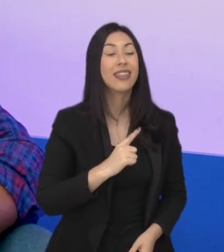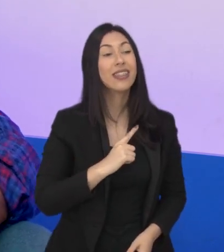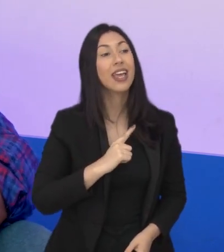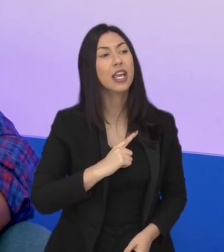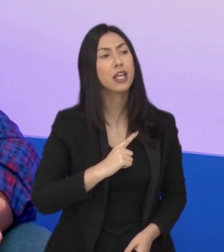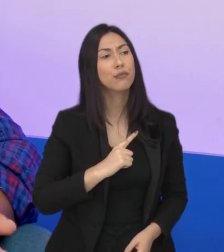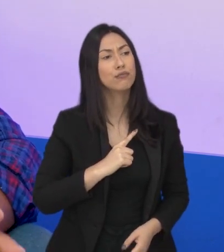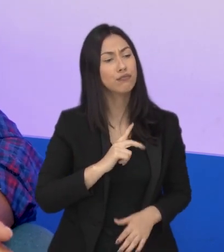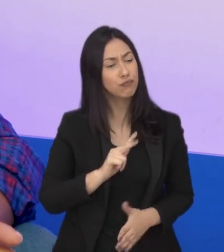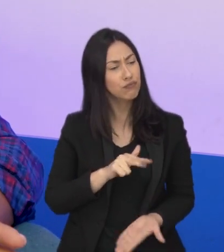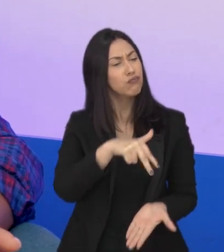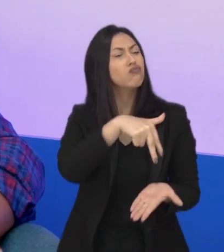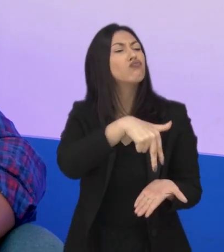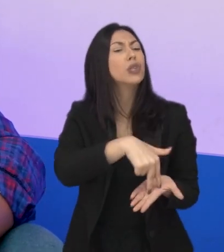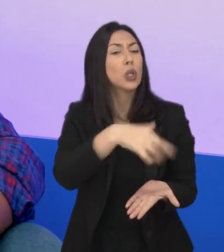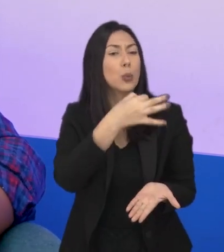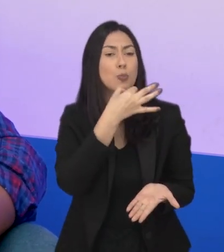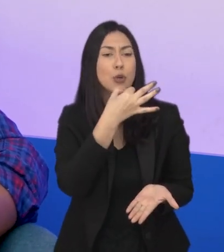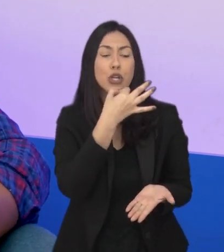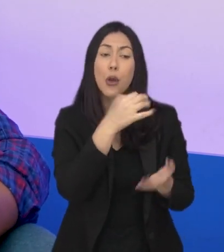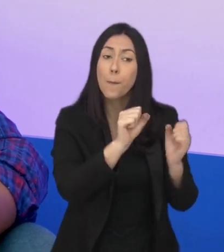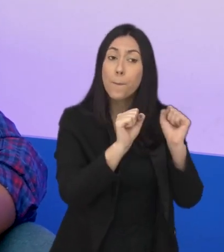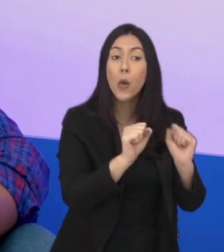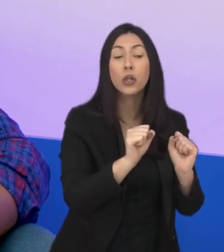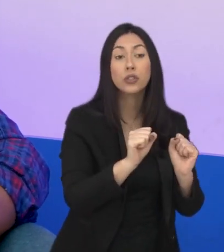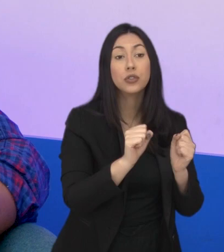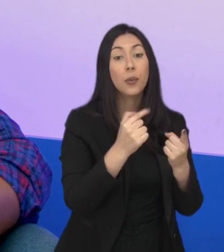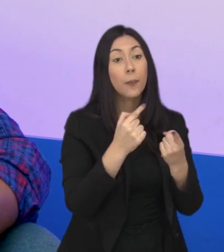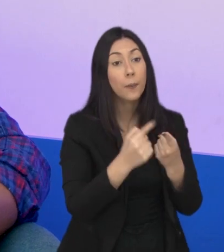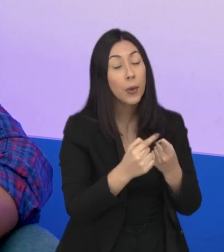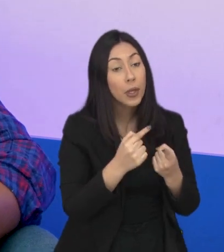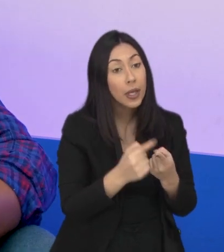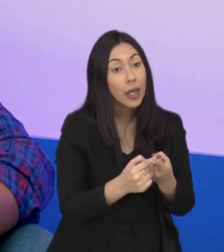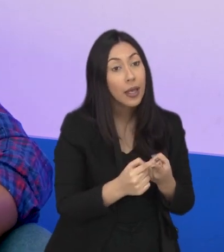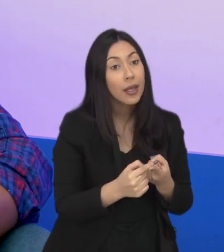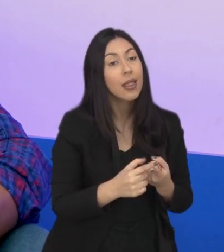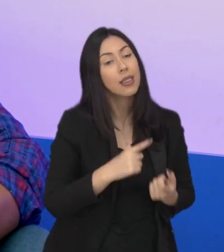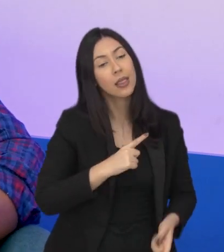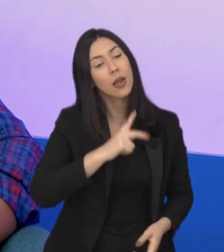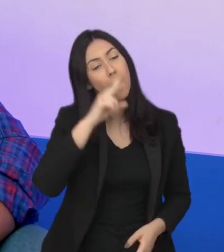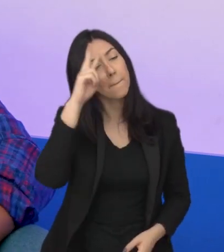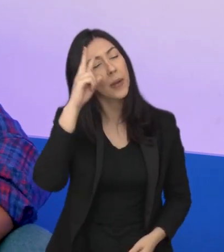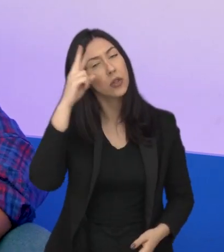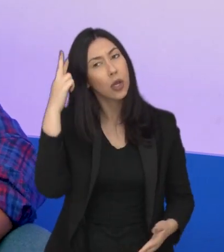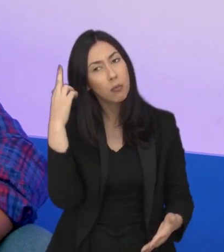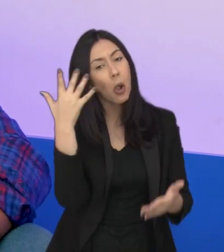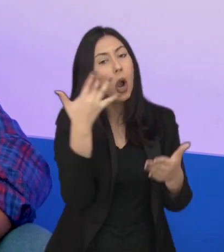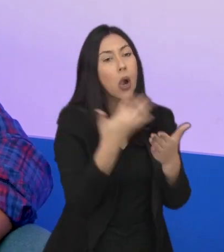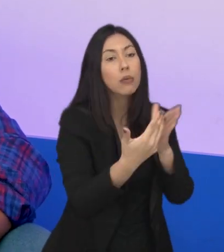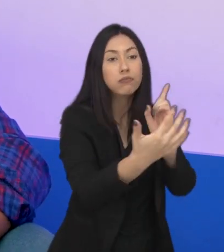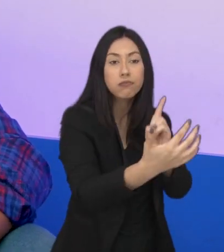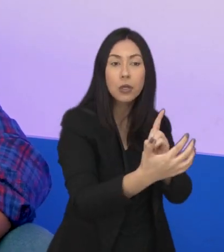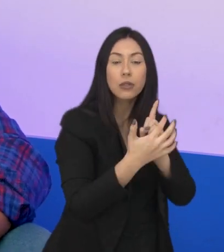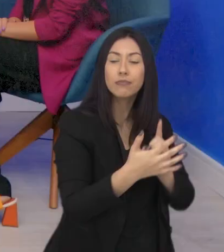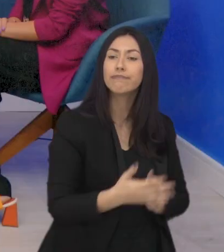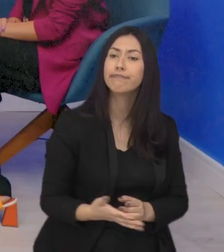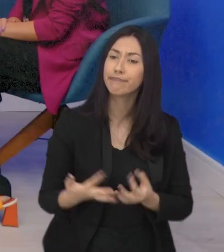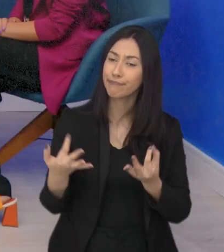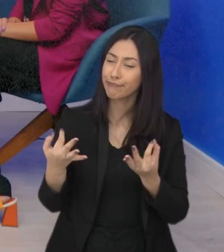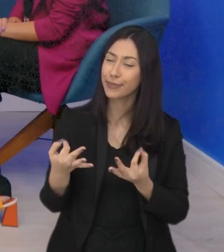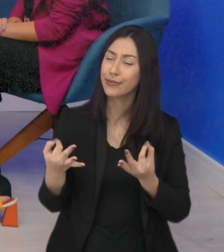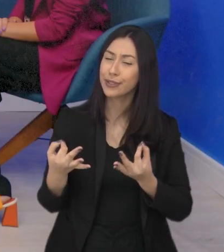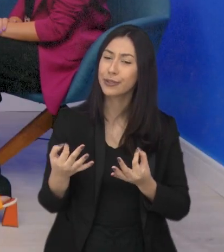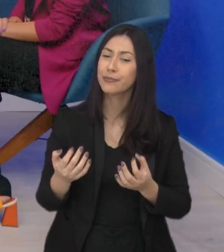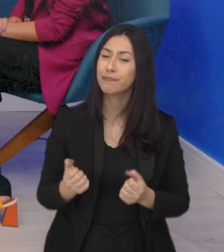locais que ele não poderia nem falar. Mas eles dão essa voz pra ele por conta do histórico do Brasil. Perfeito.